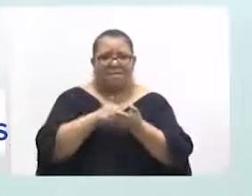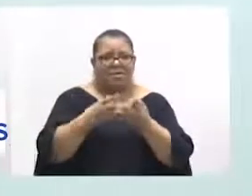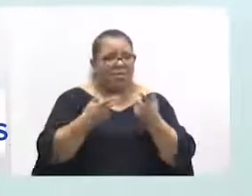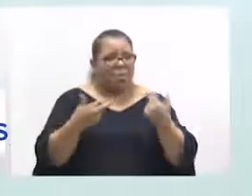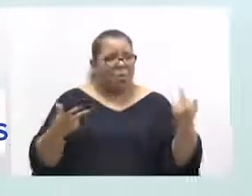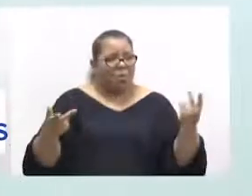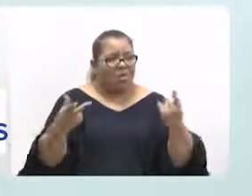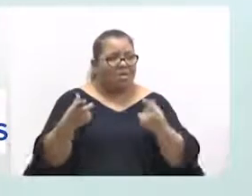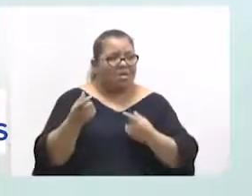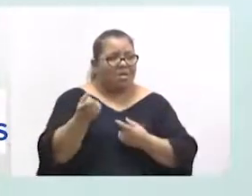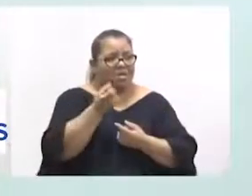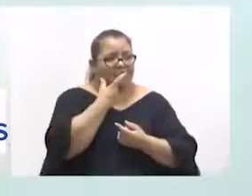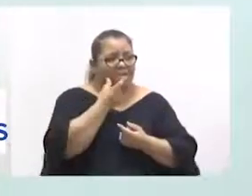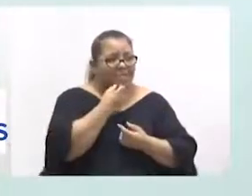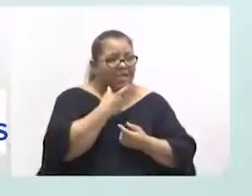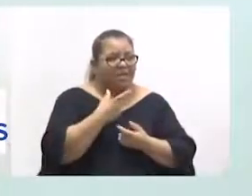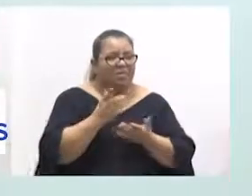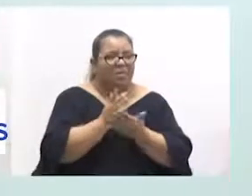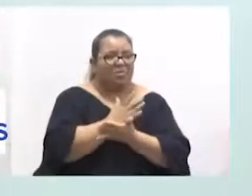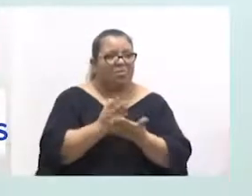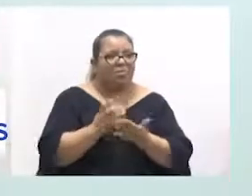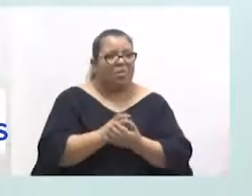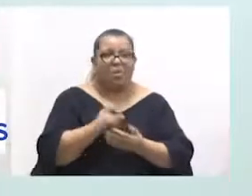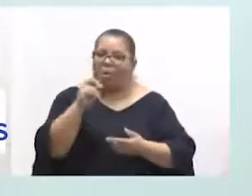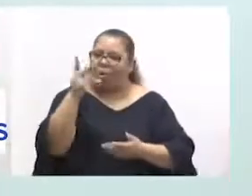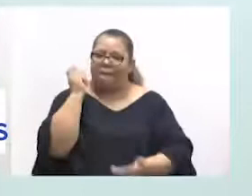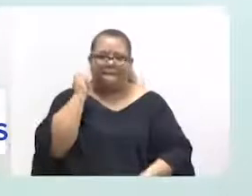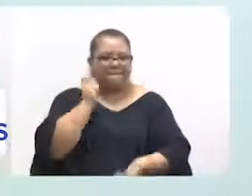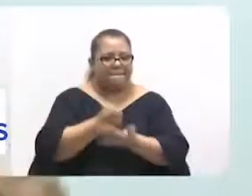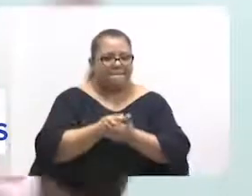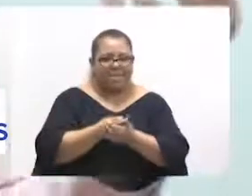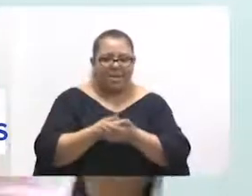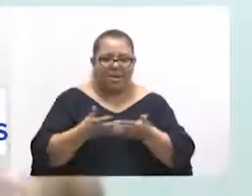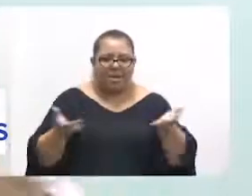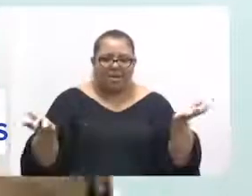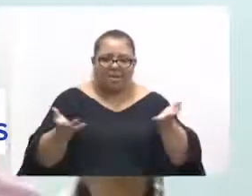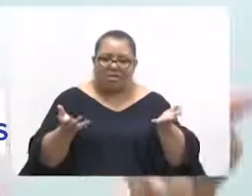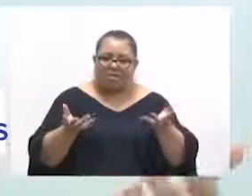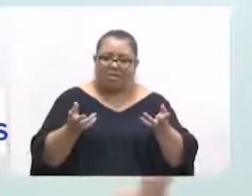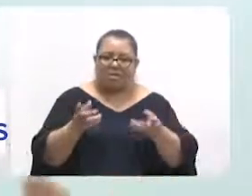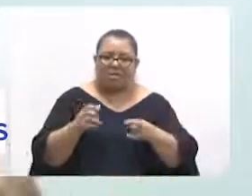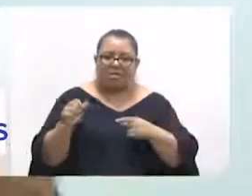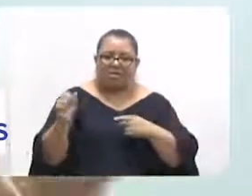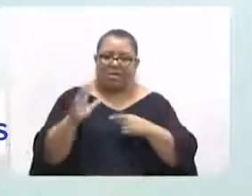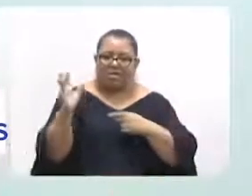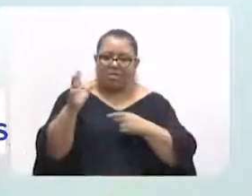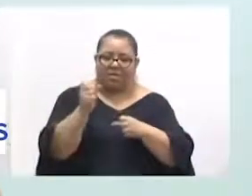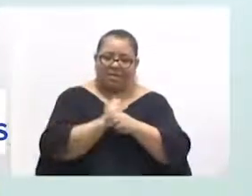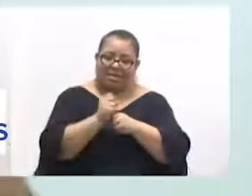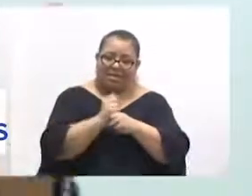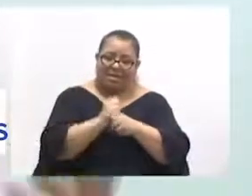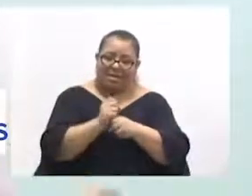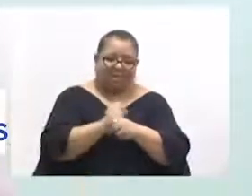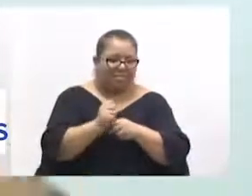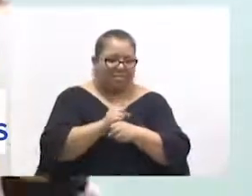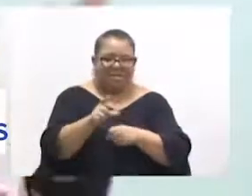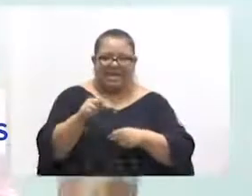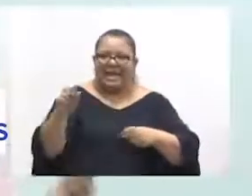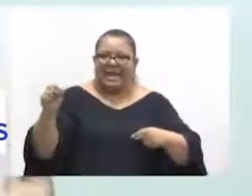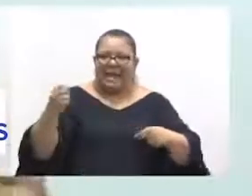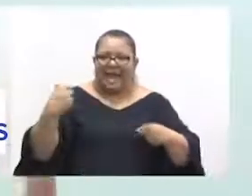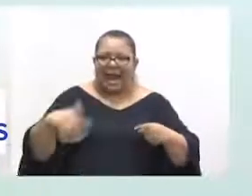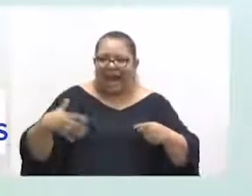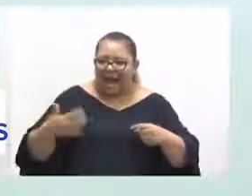tratamento para paciente. Ou você pagar um valor que não é atualizado há anos, tudo sobe no país, inflação sobe,